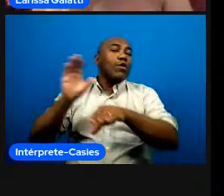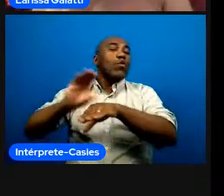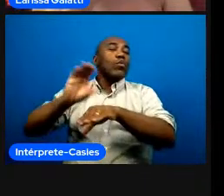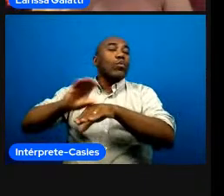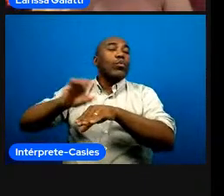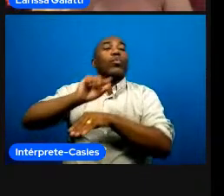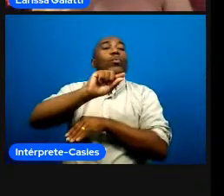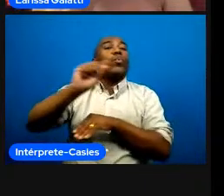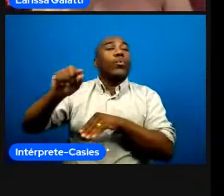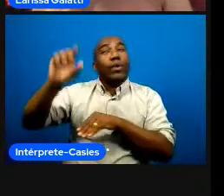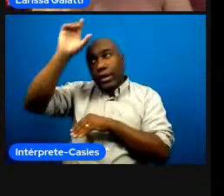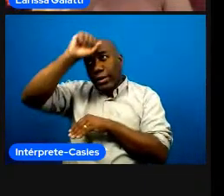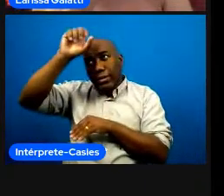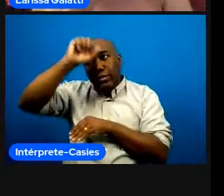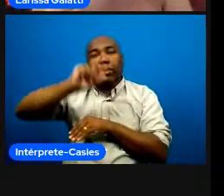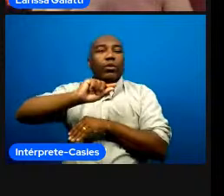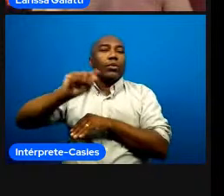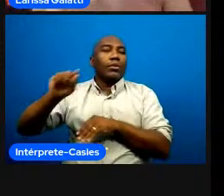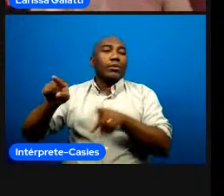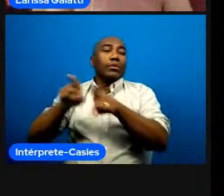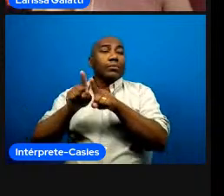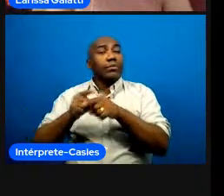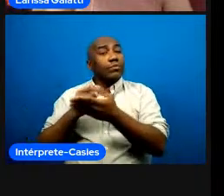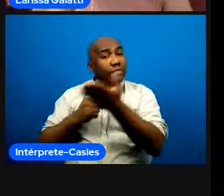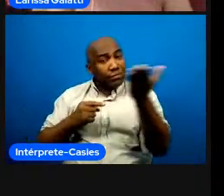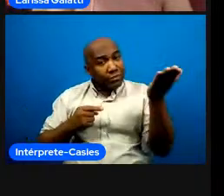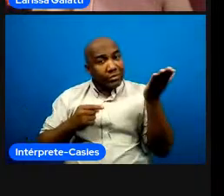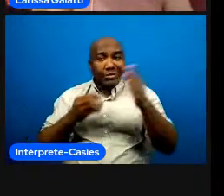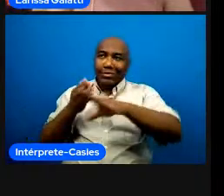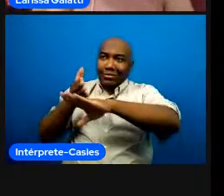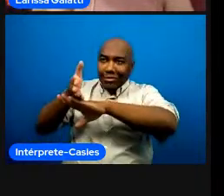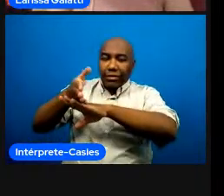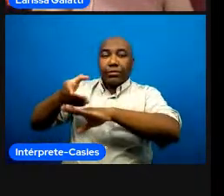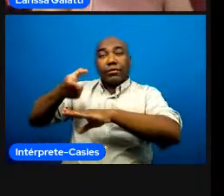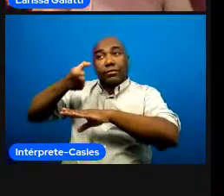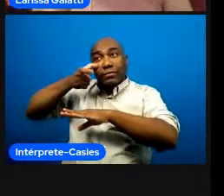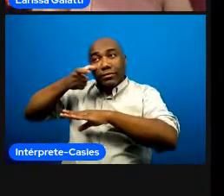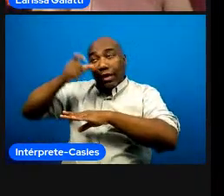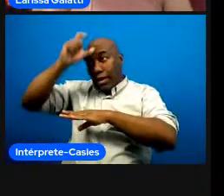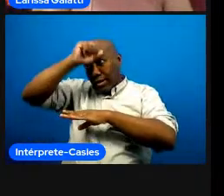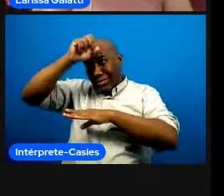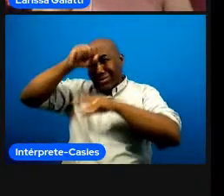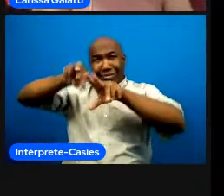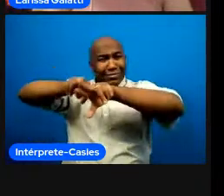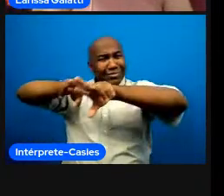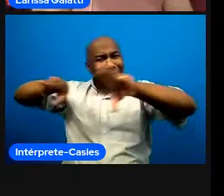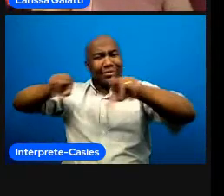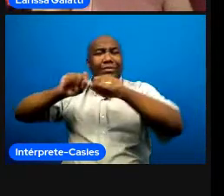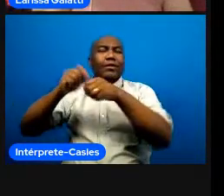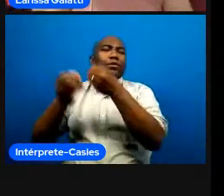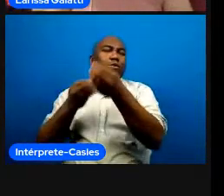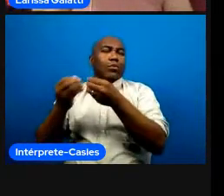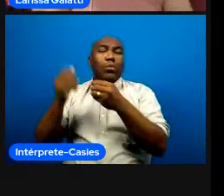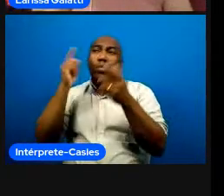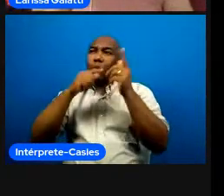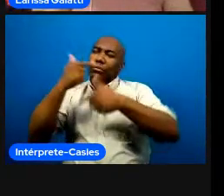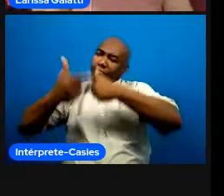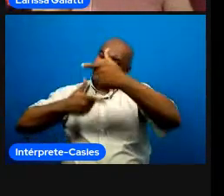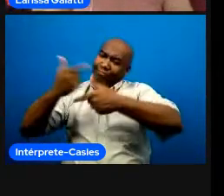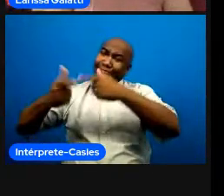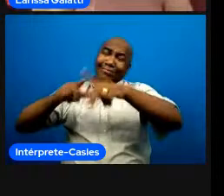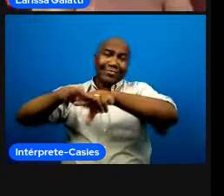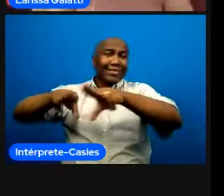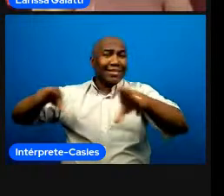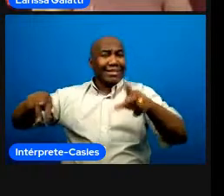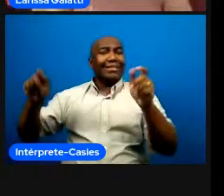conhecimento interpessoal e intrapessoal que vocês mesmo me disseram que eles são em maior quantidade do que o profissional né